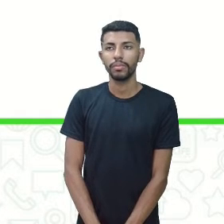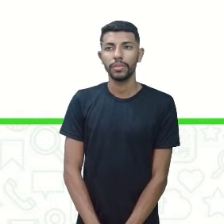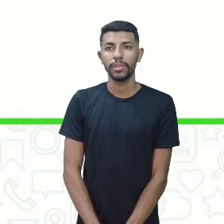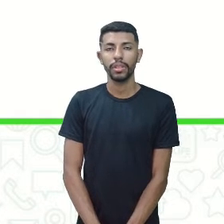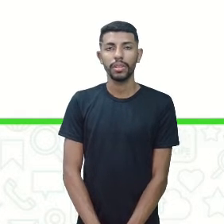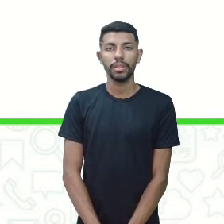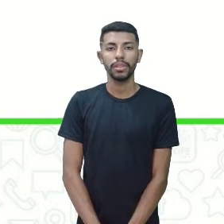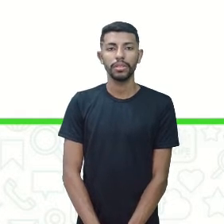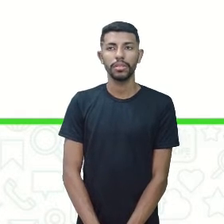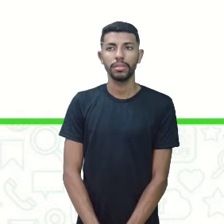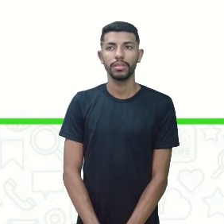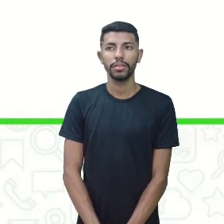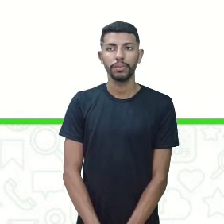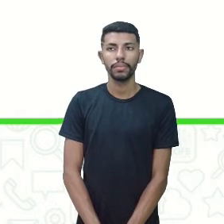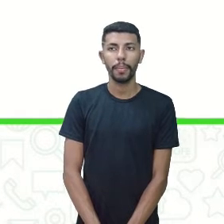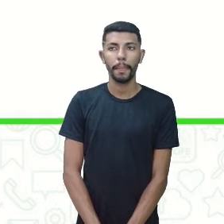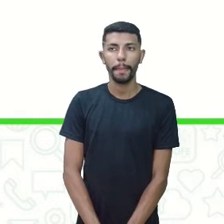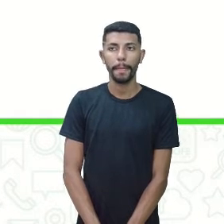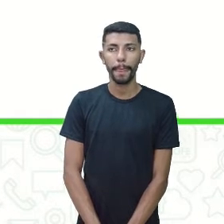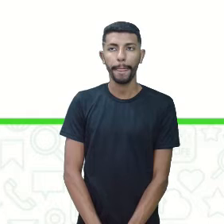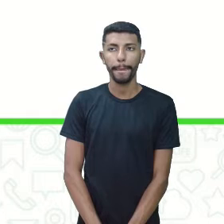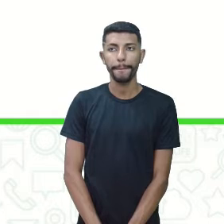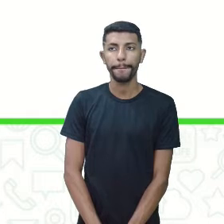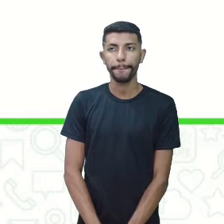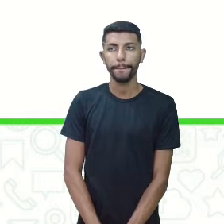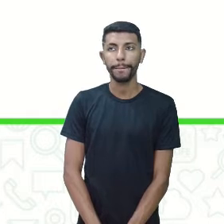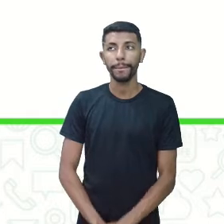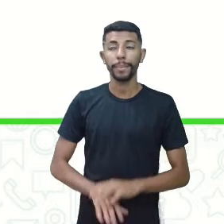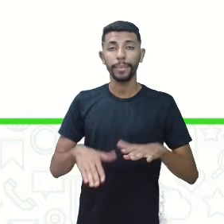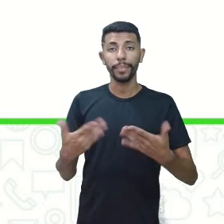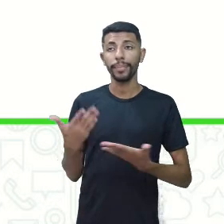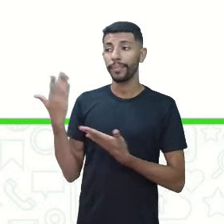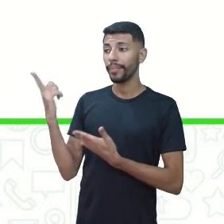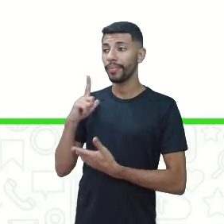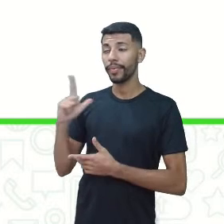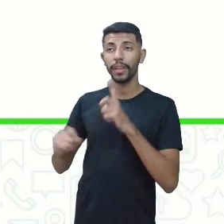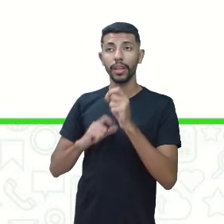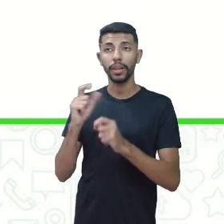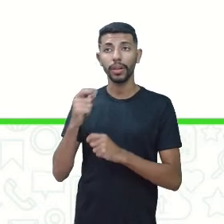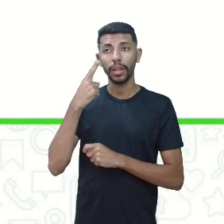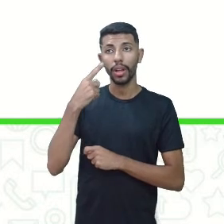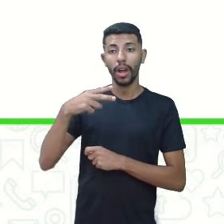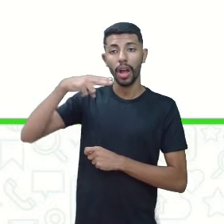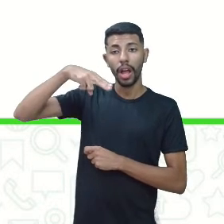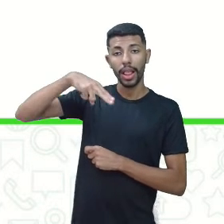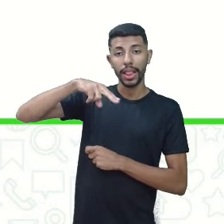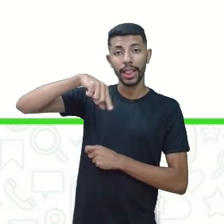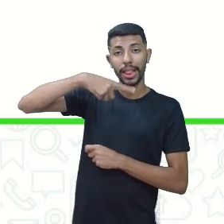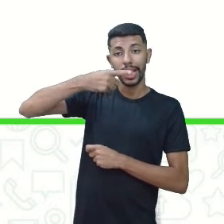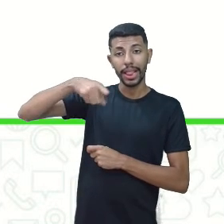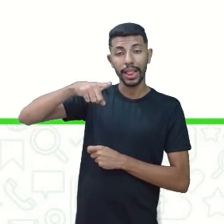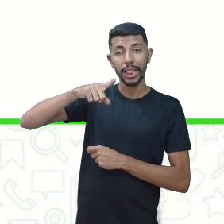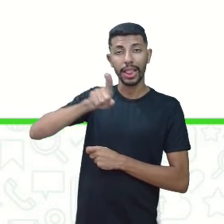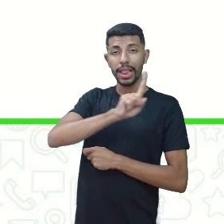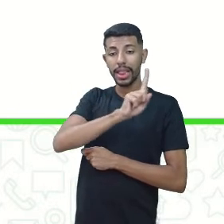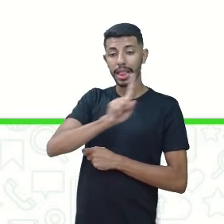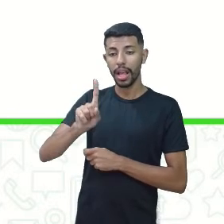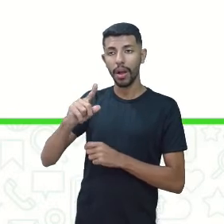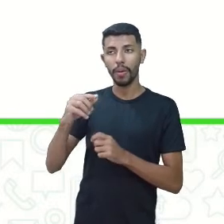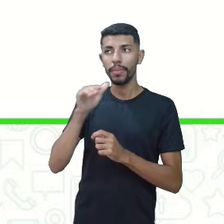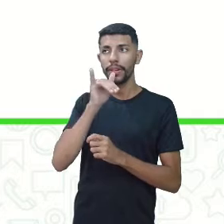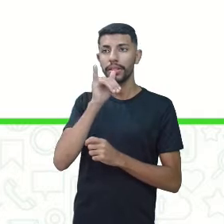are not. They are not. They are not. E aqui eu tenho, em toda situação, o não entrando nas frases, tá?